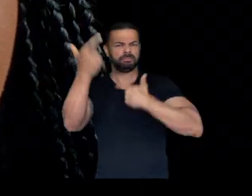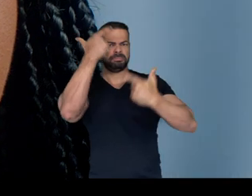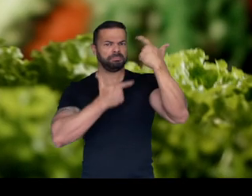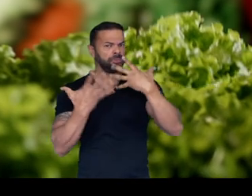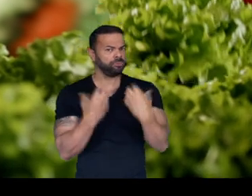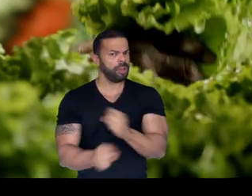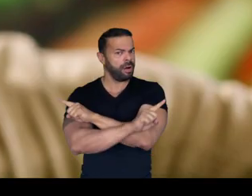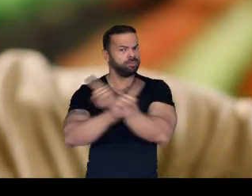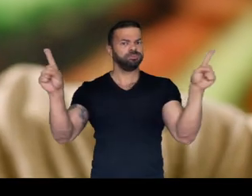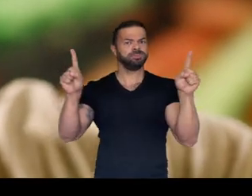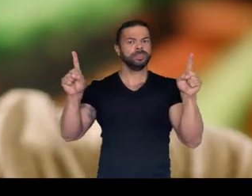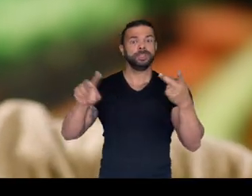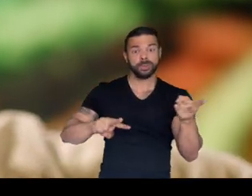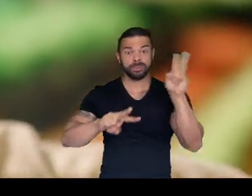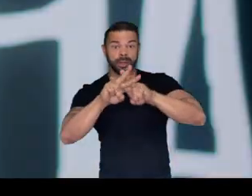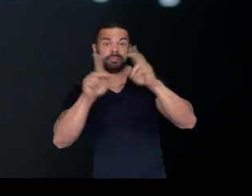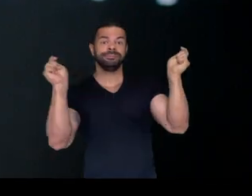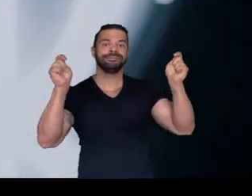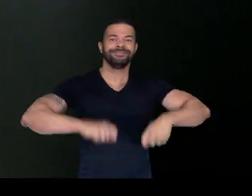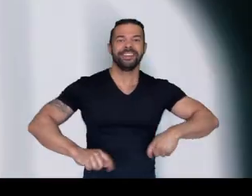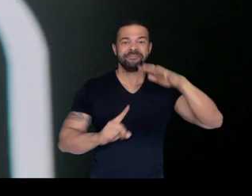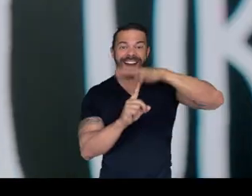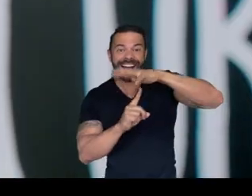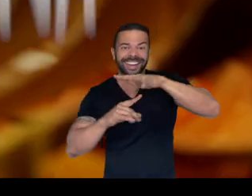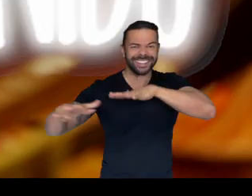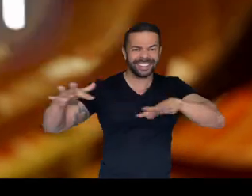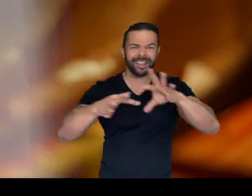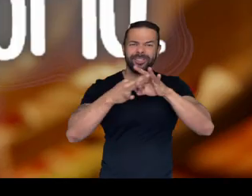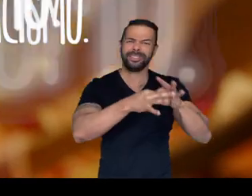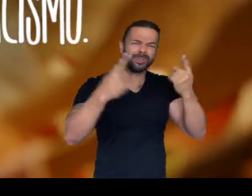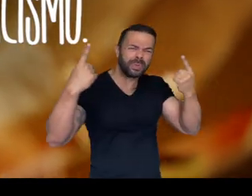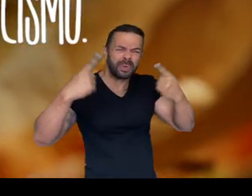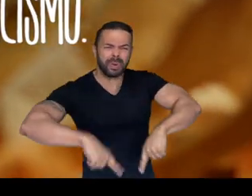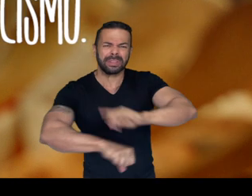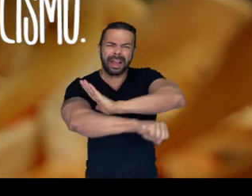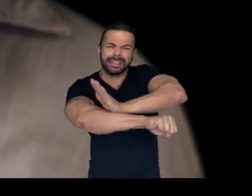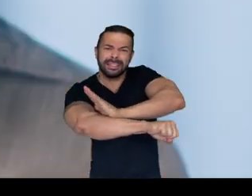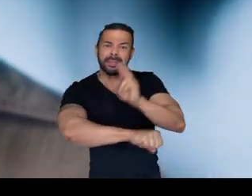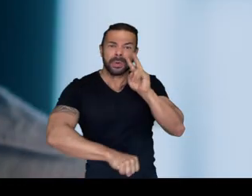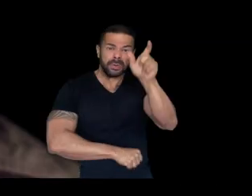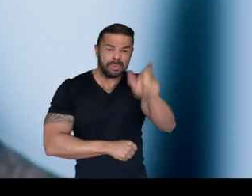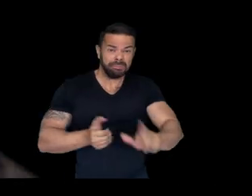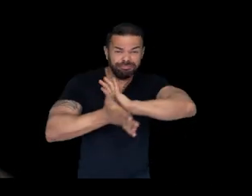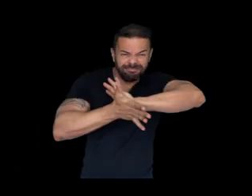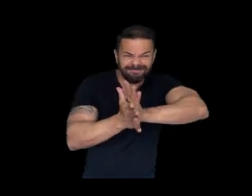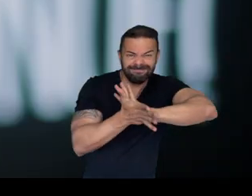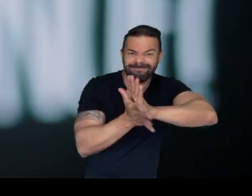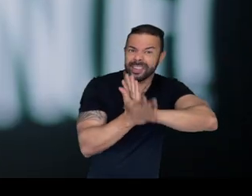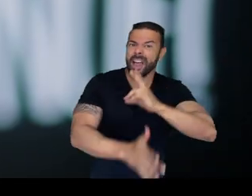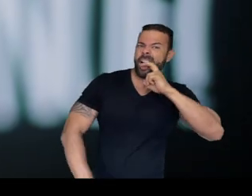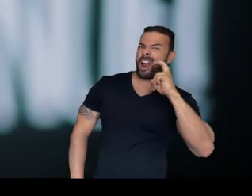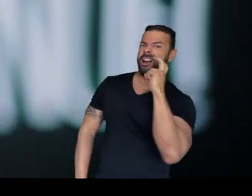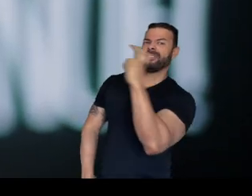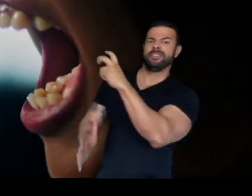põe apelido, não deixo não, isso dá prisão. Paraná, medo contra o racismo. Se você presenciar qualquer